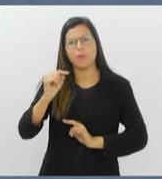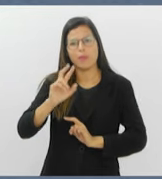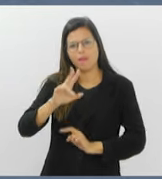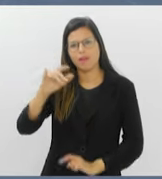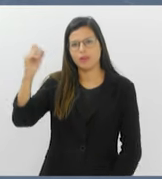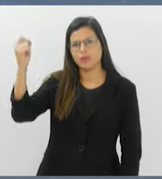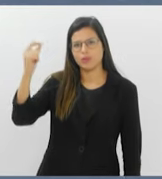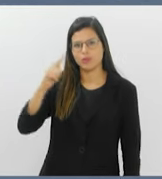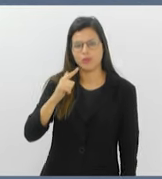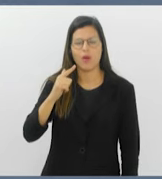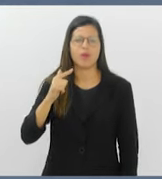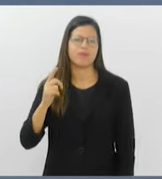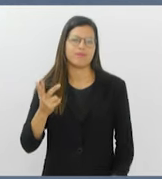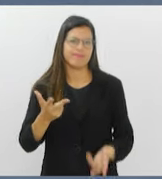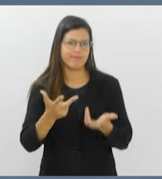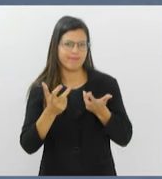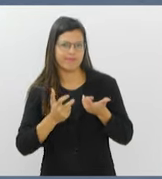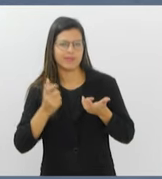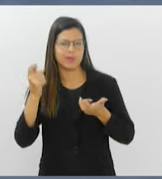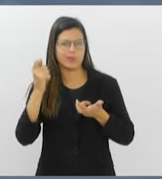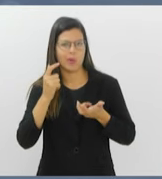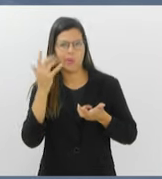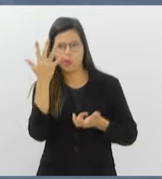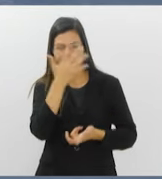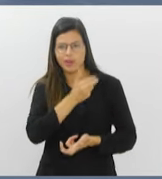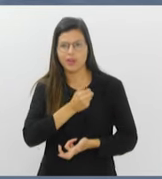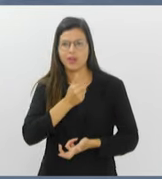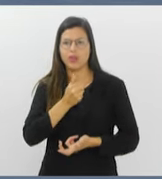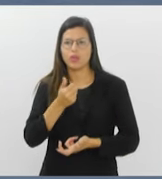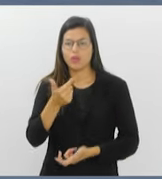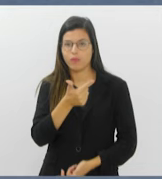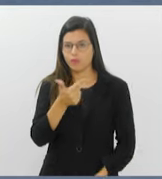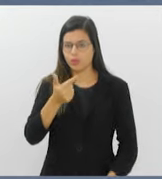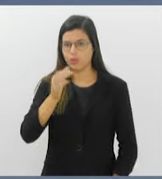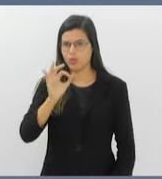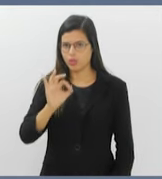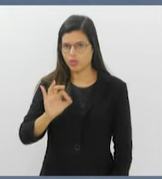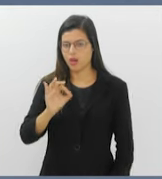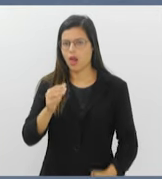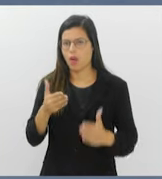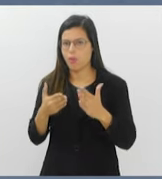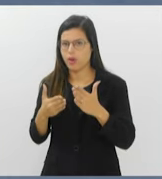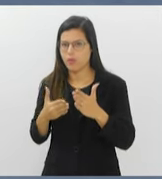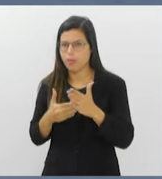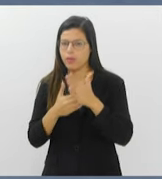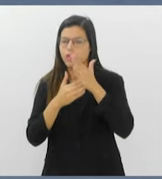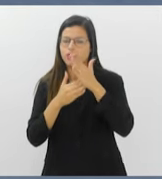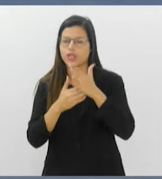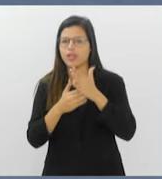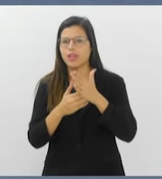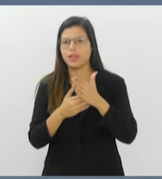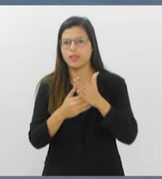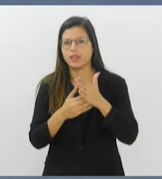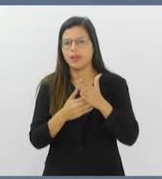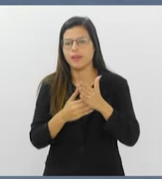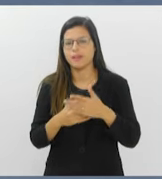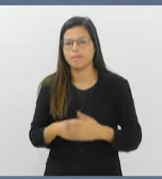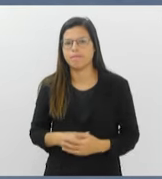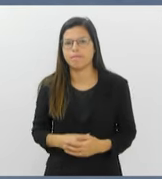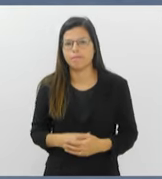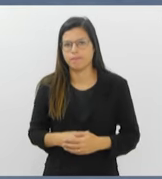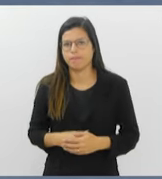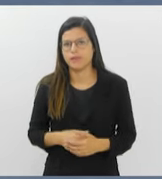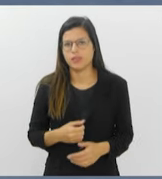você vê bonito, ensolarado. Nesse momento faz 22 graus. Ao longo do dia vai aumentando a temperatura, que pode chegar